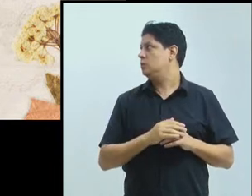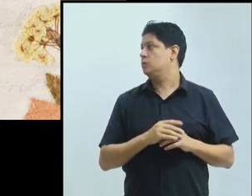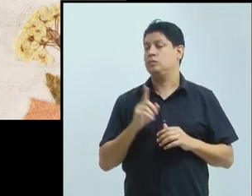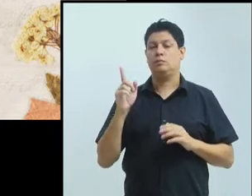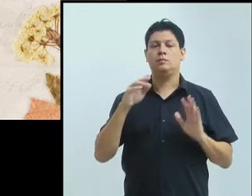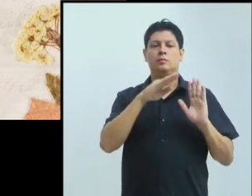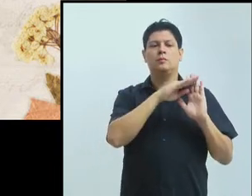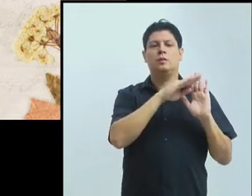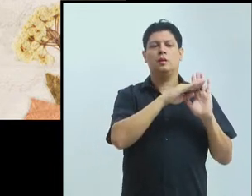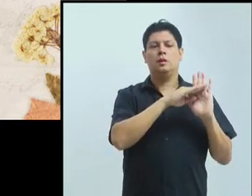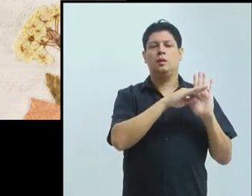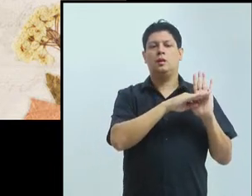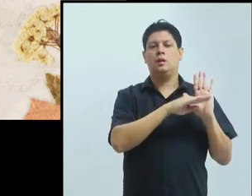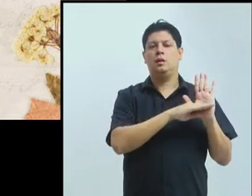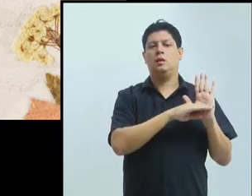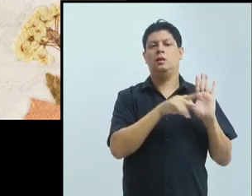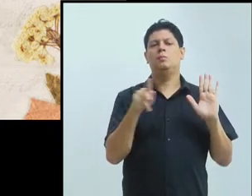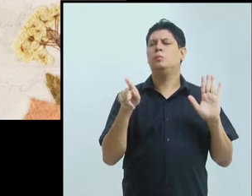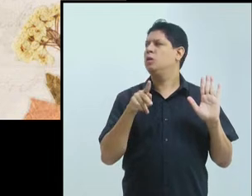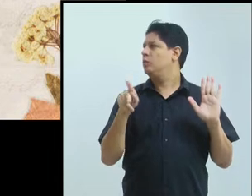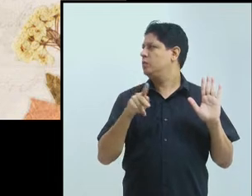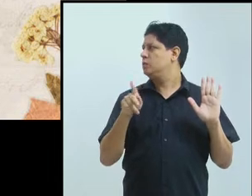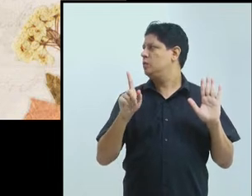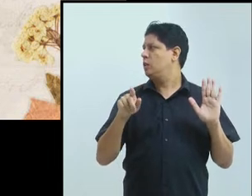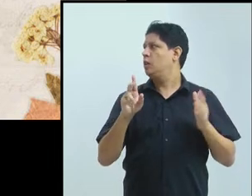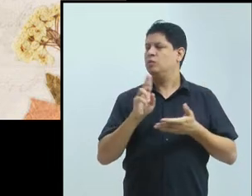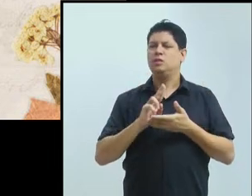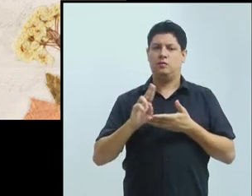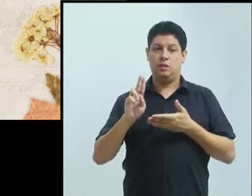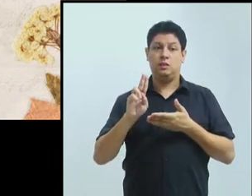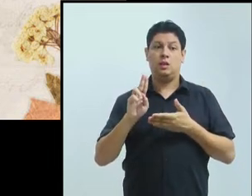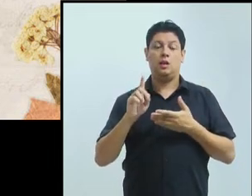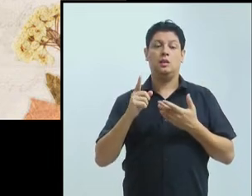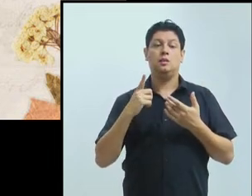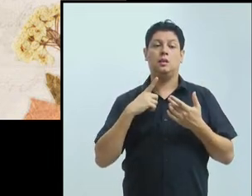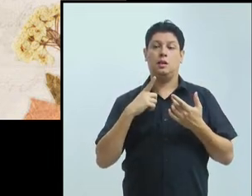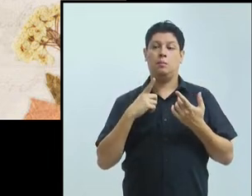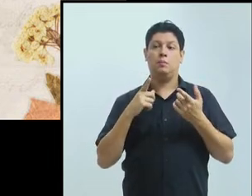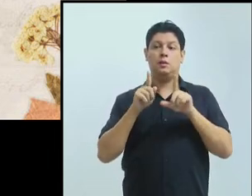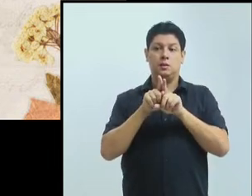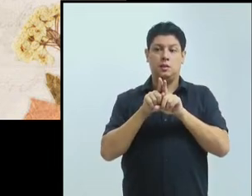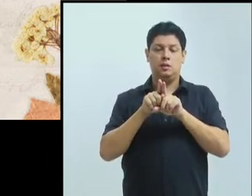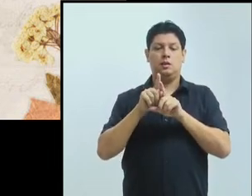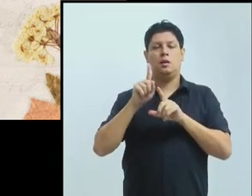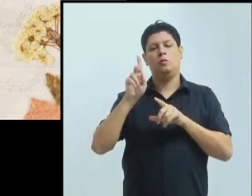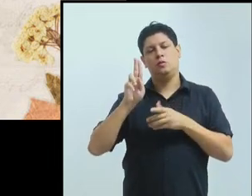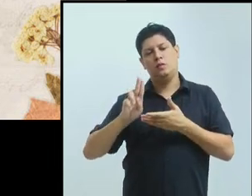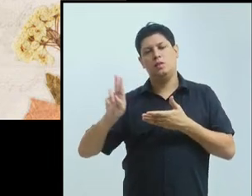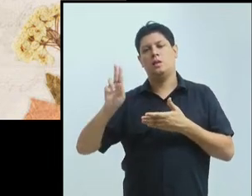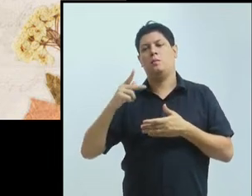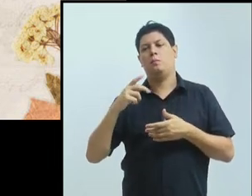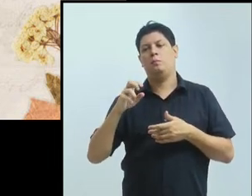das universidades das quais existe o acordo marco com Perúdia.